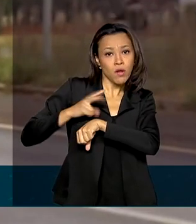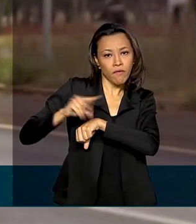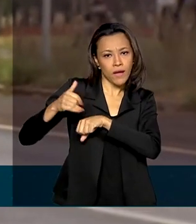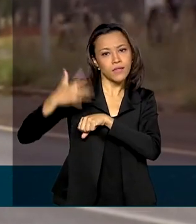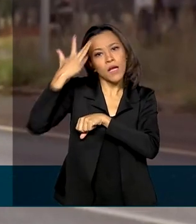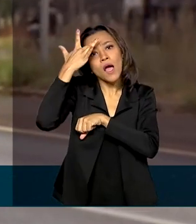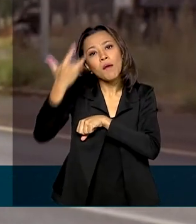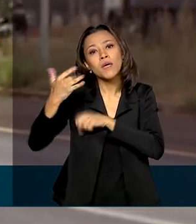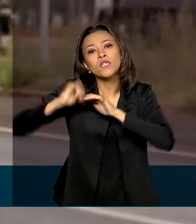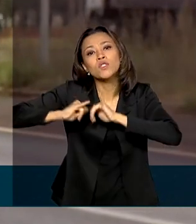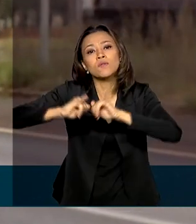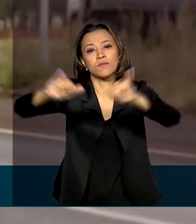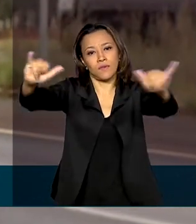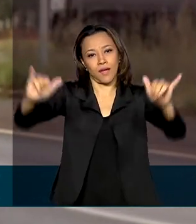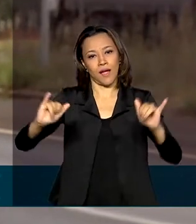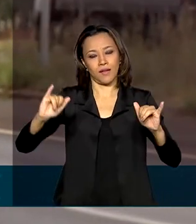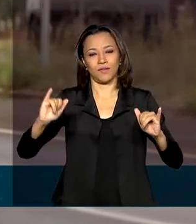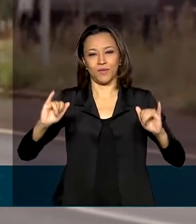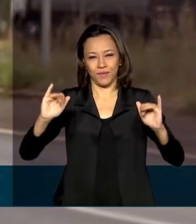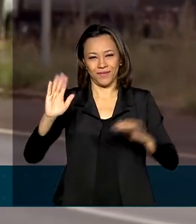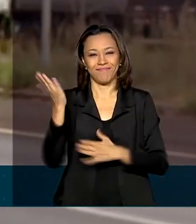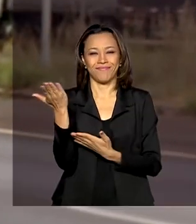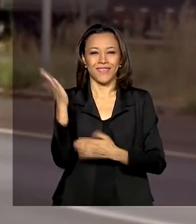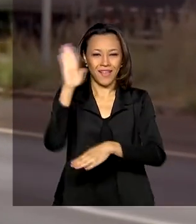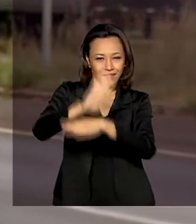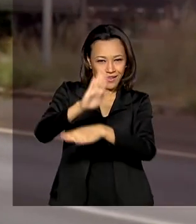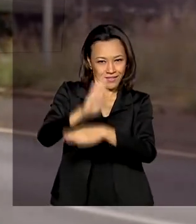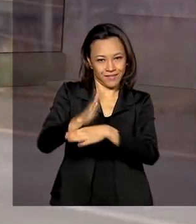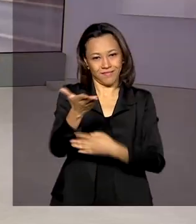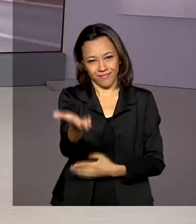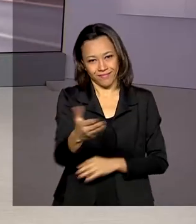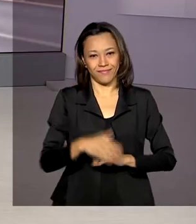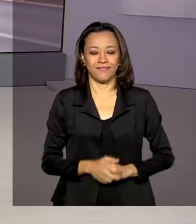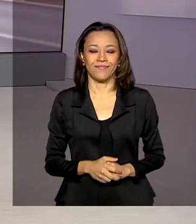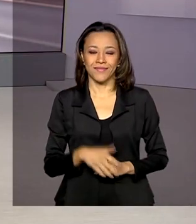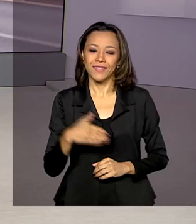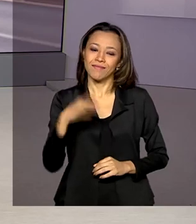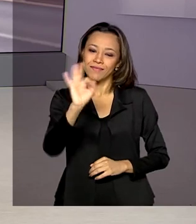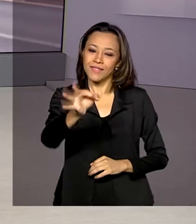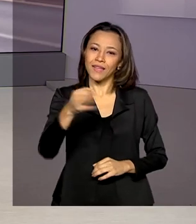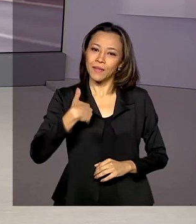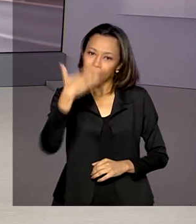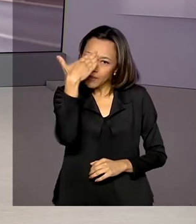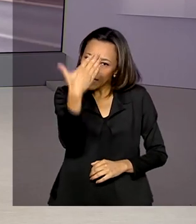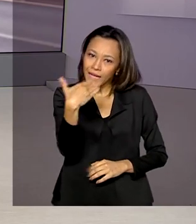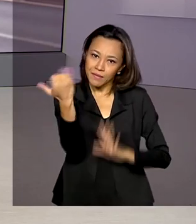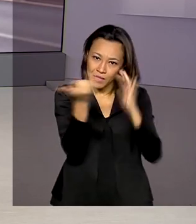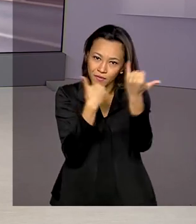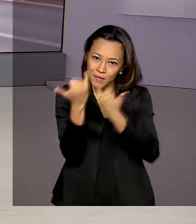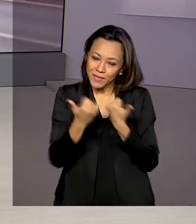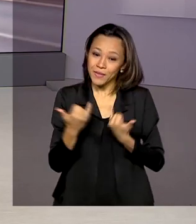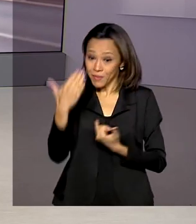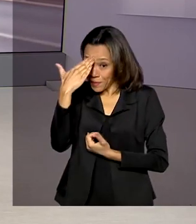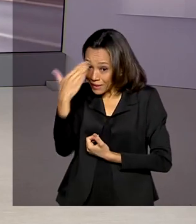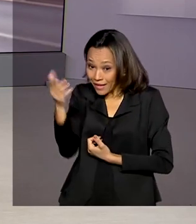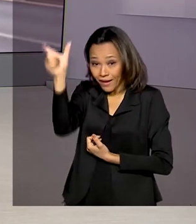amanhã no final da tarde. Eu volto com você, Renata. Tá certo, Dani. Obrigada pelas suas informações. Obrigada também à nossa entrevistada.